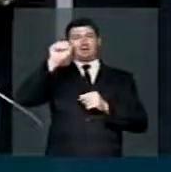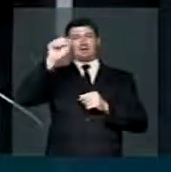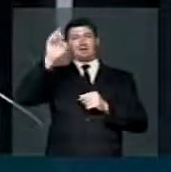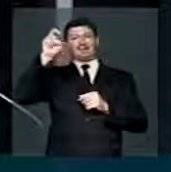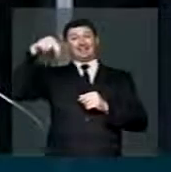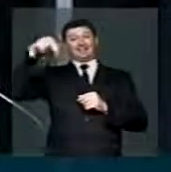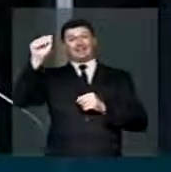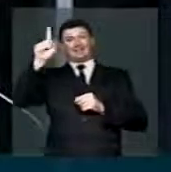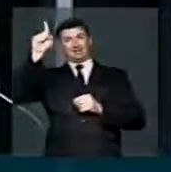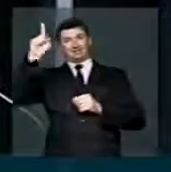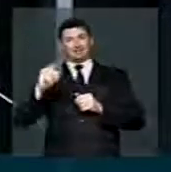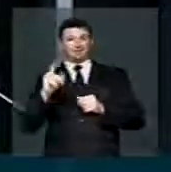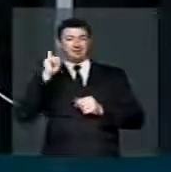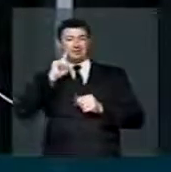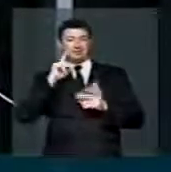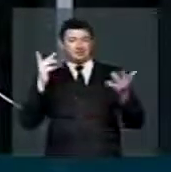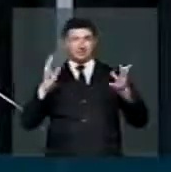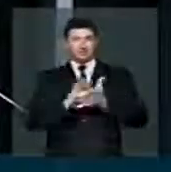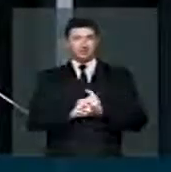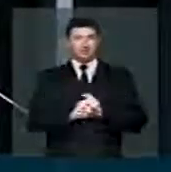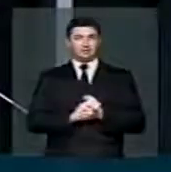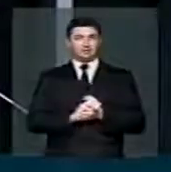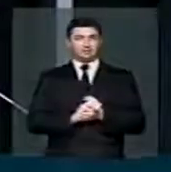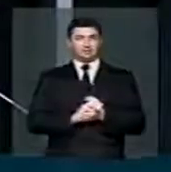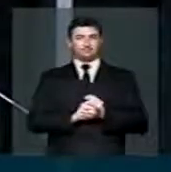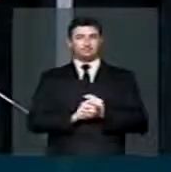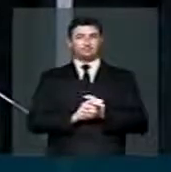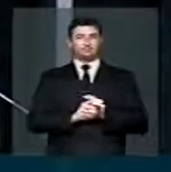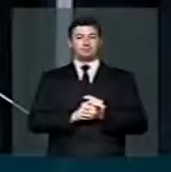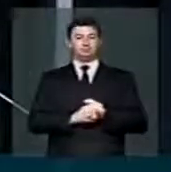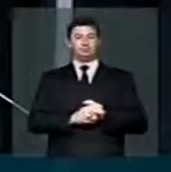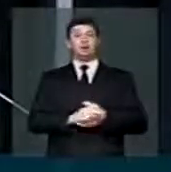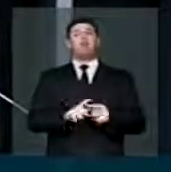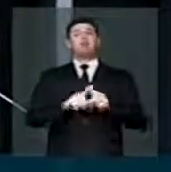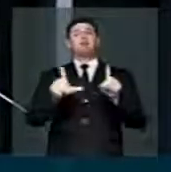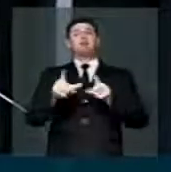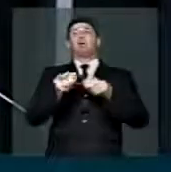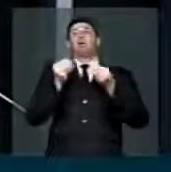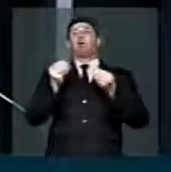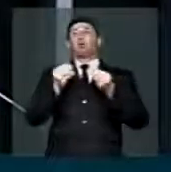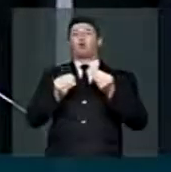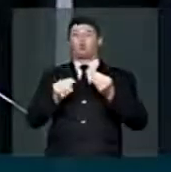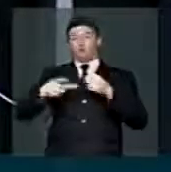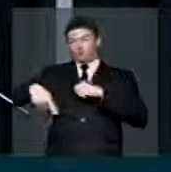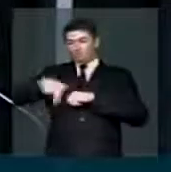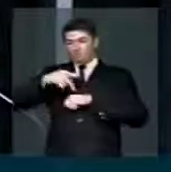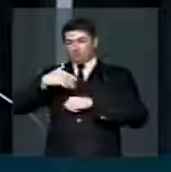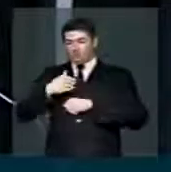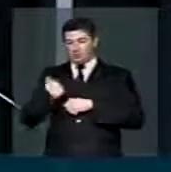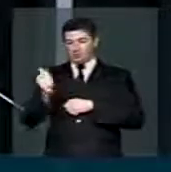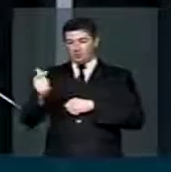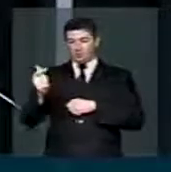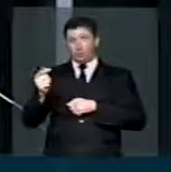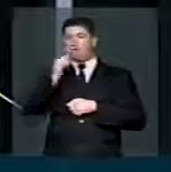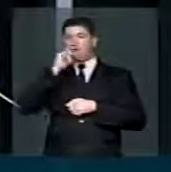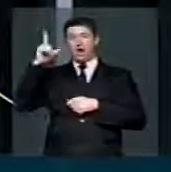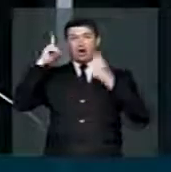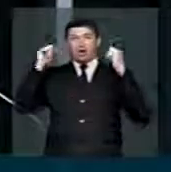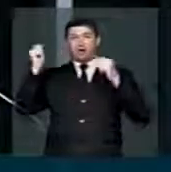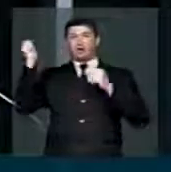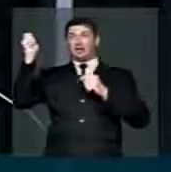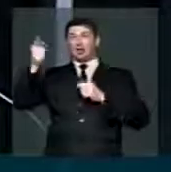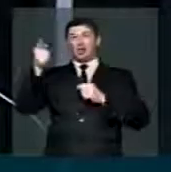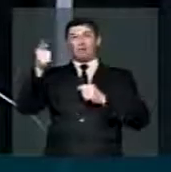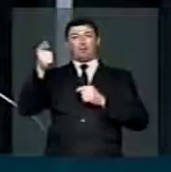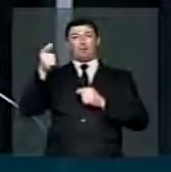dos Estados Unidos. Mas como pode comprar? Um país compra por R$,00 e